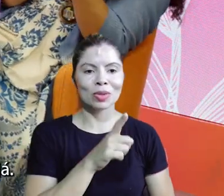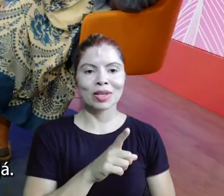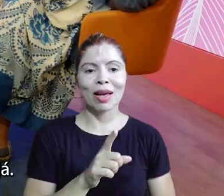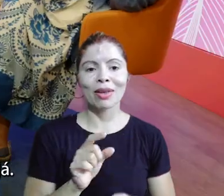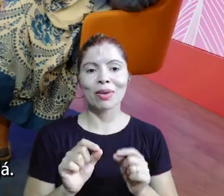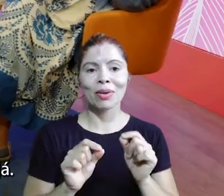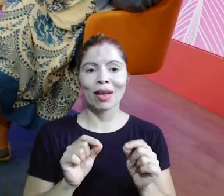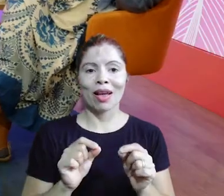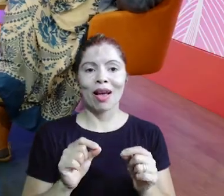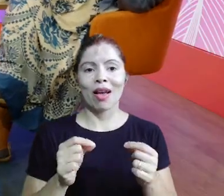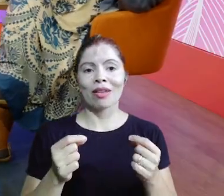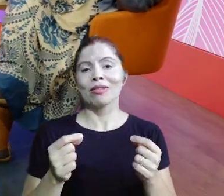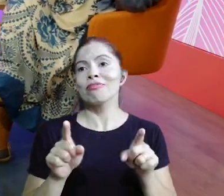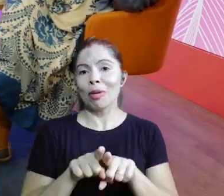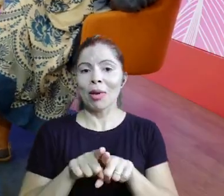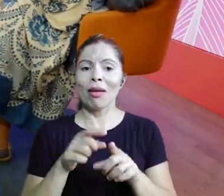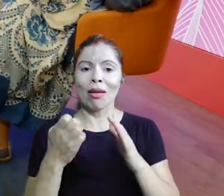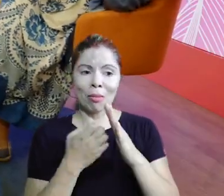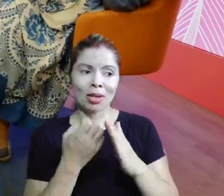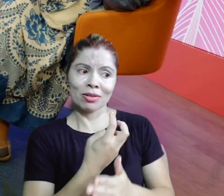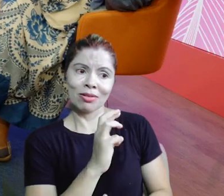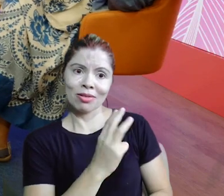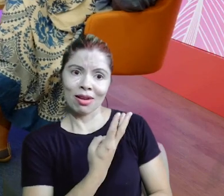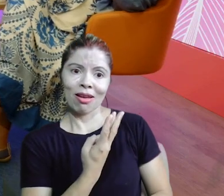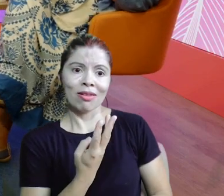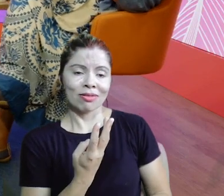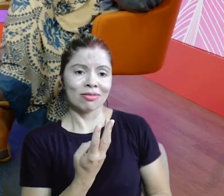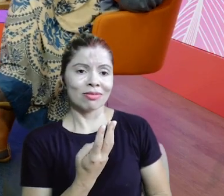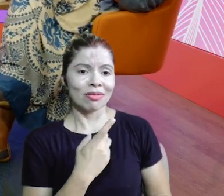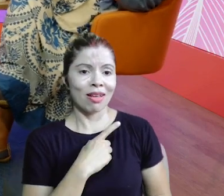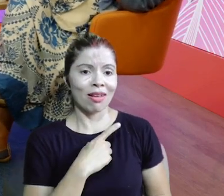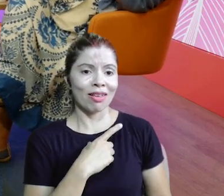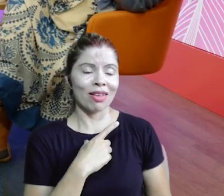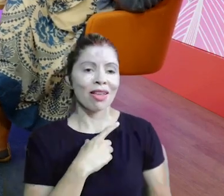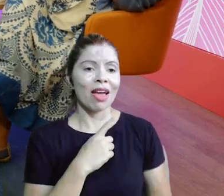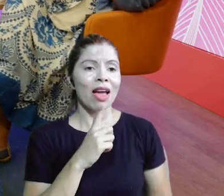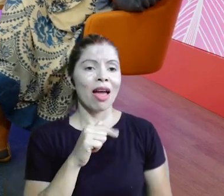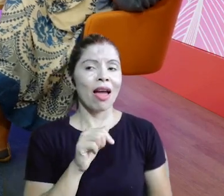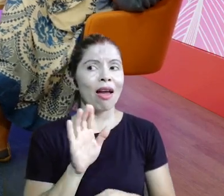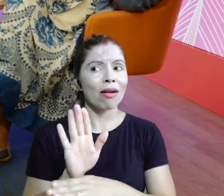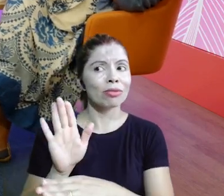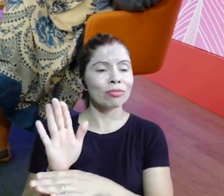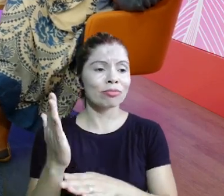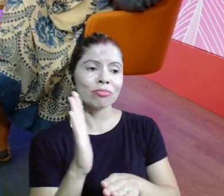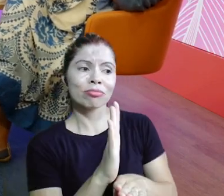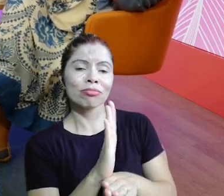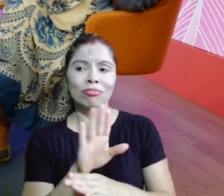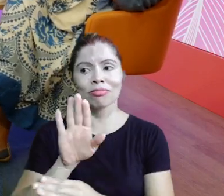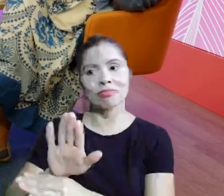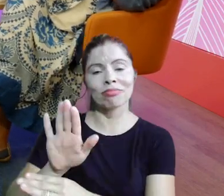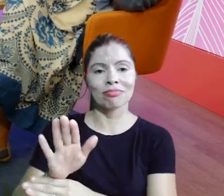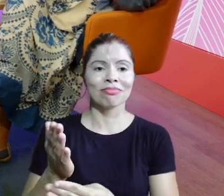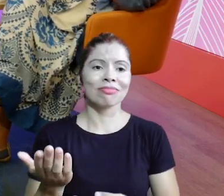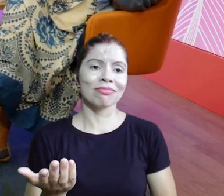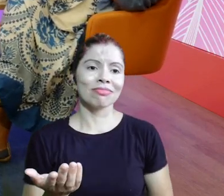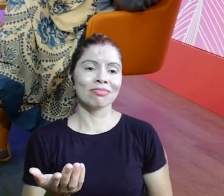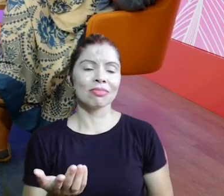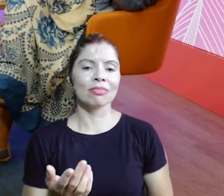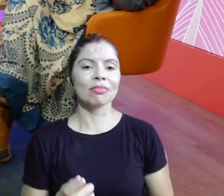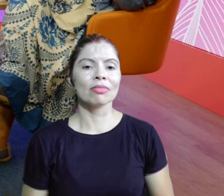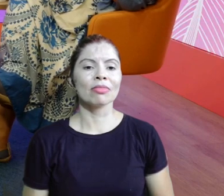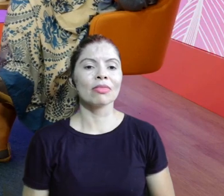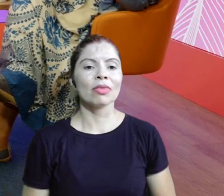chamei até pra fazer live comigo, já. Já vestida de saia, Vestida de saia, já é patrocinada.